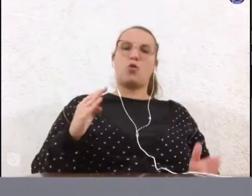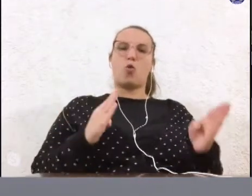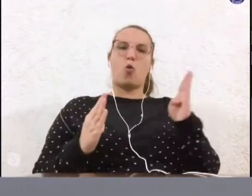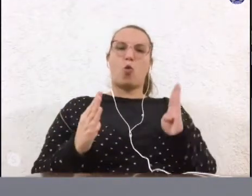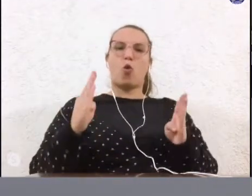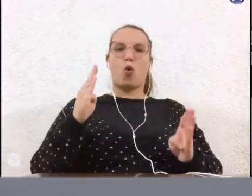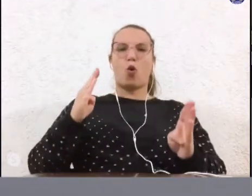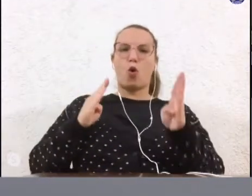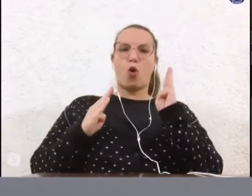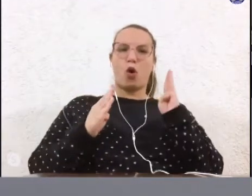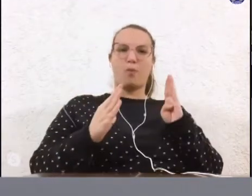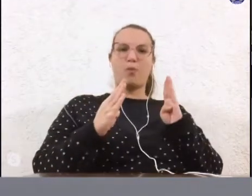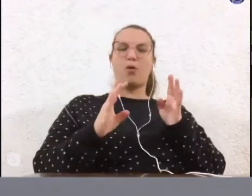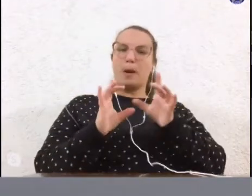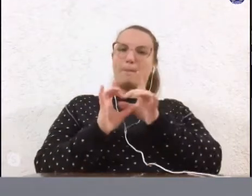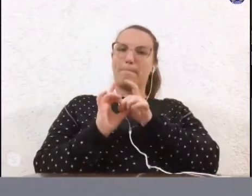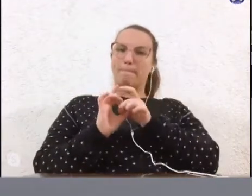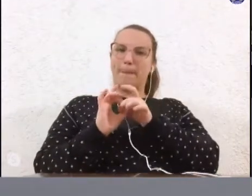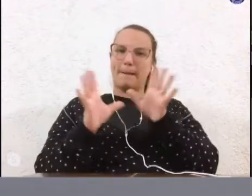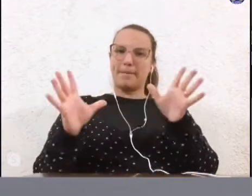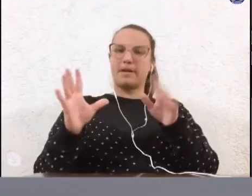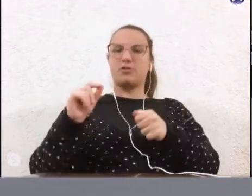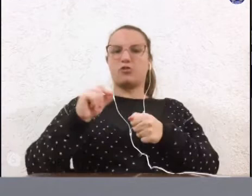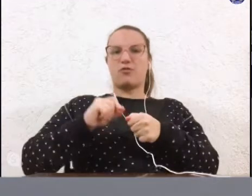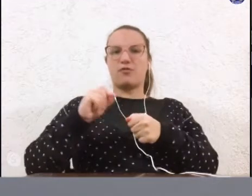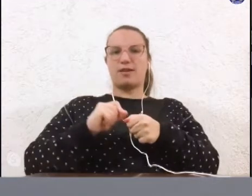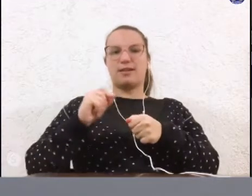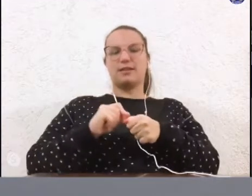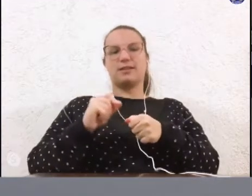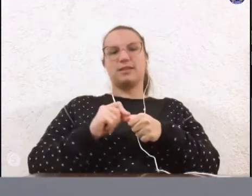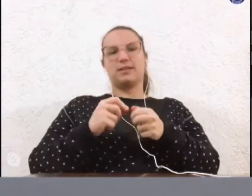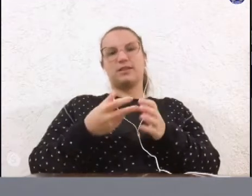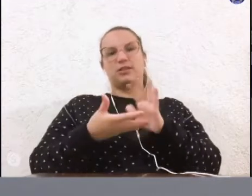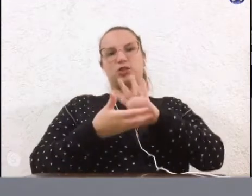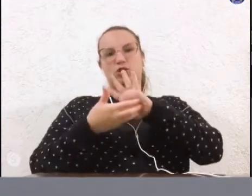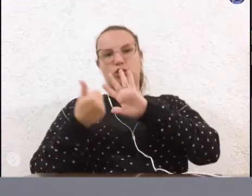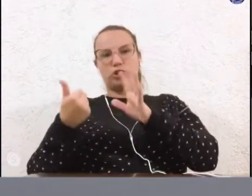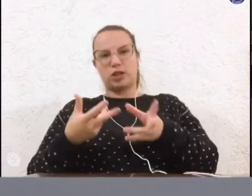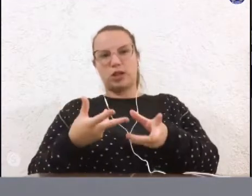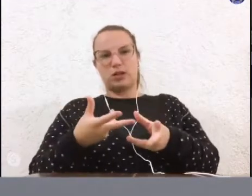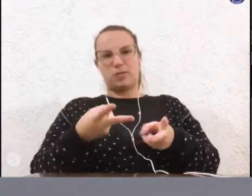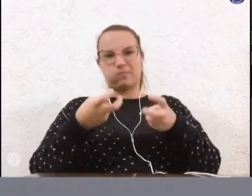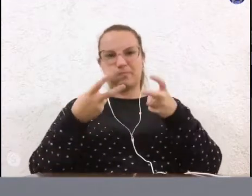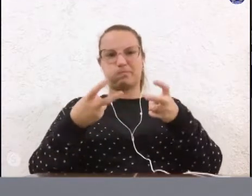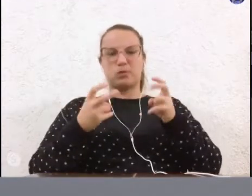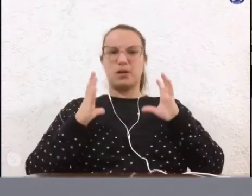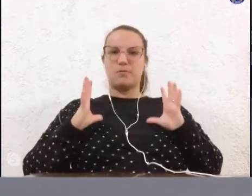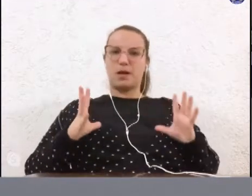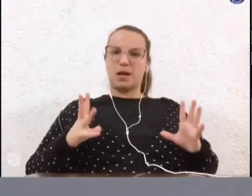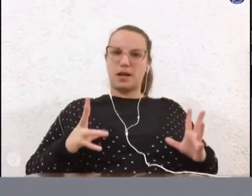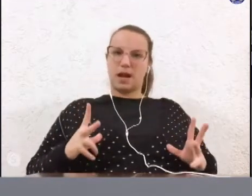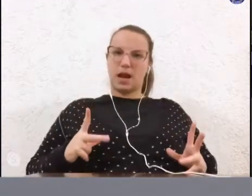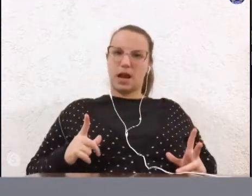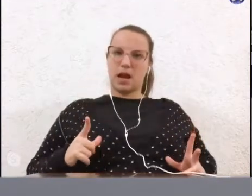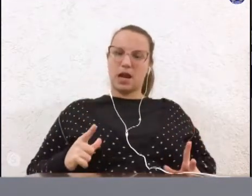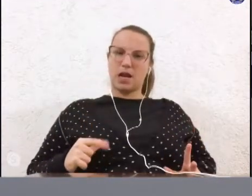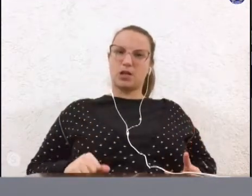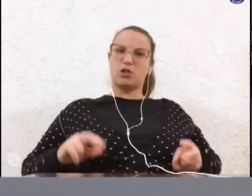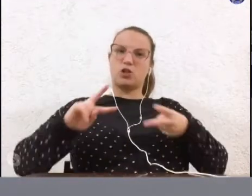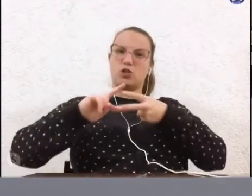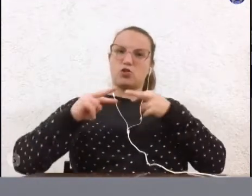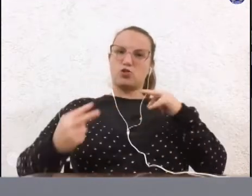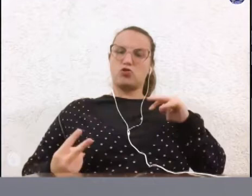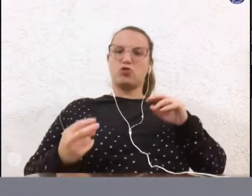permite automatizar a extração e a purificação do material genético do vírus,